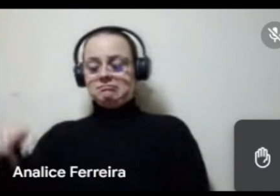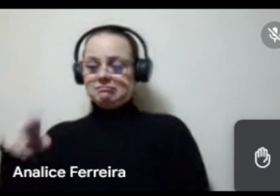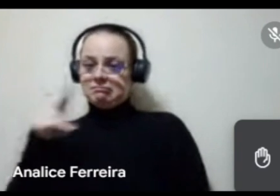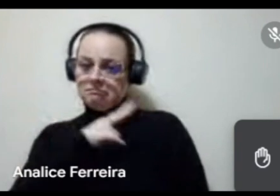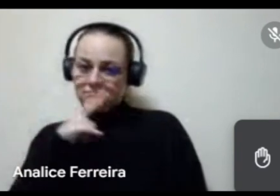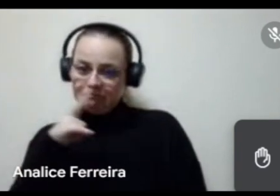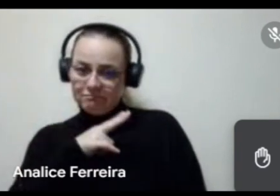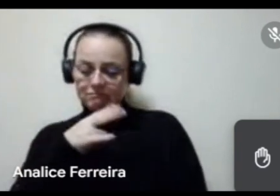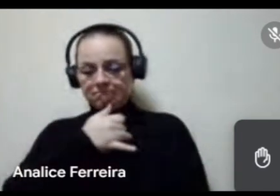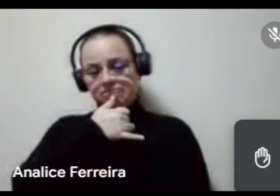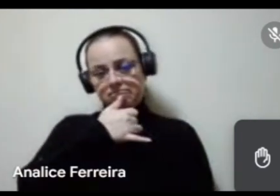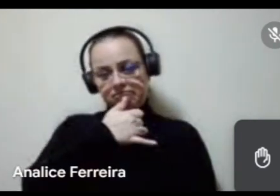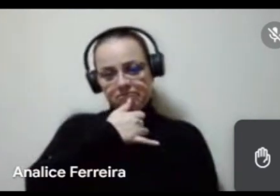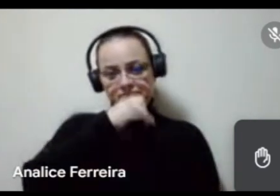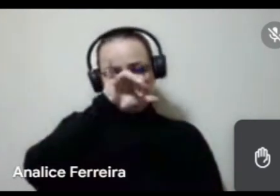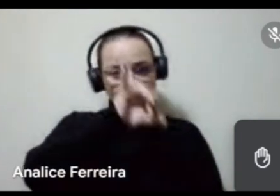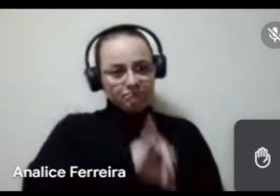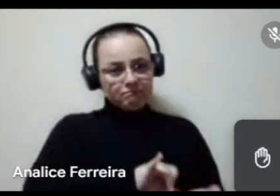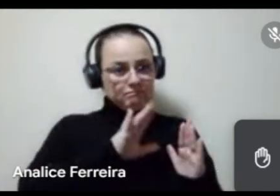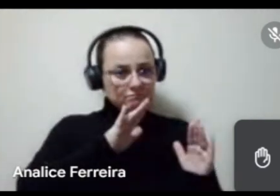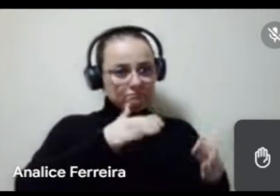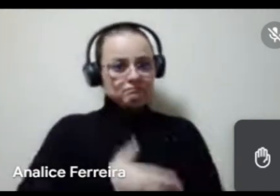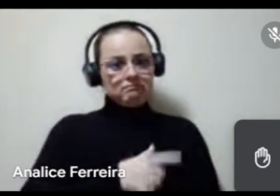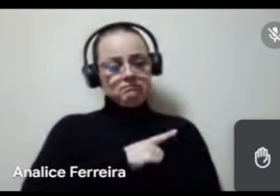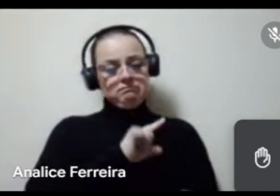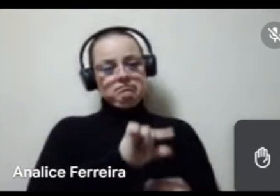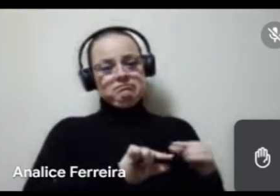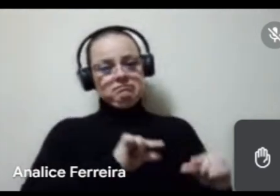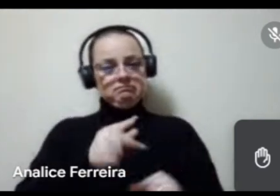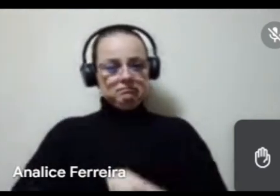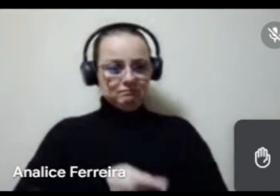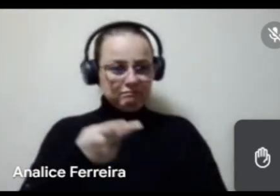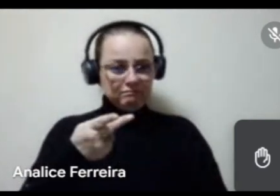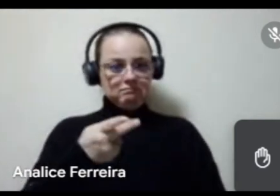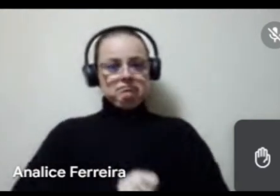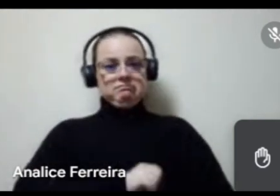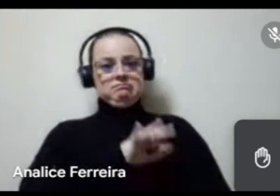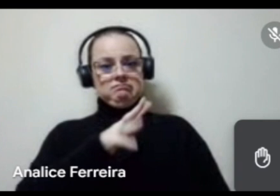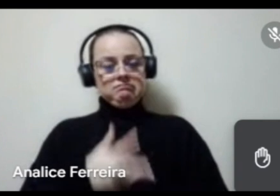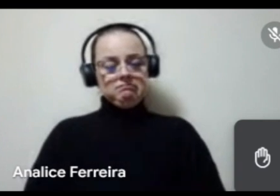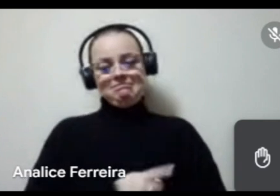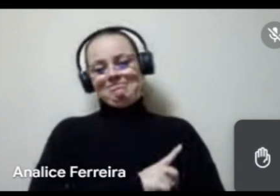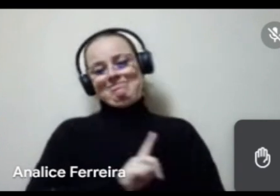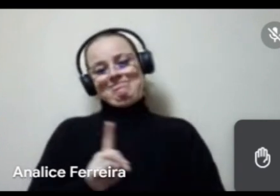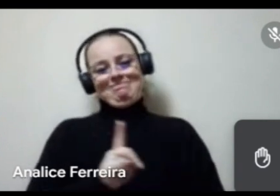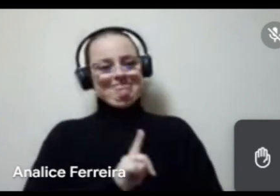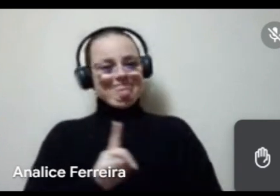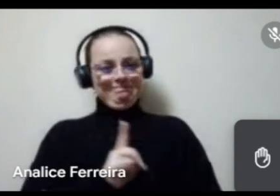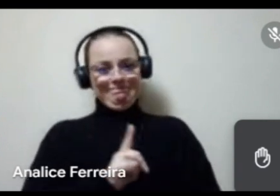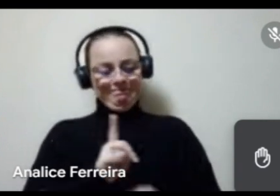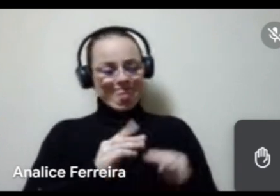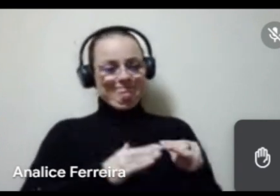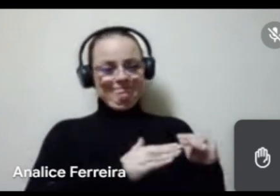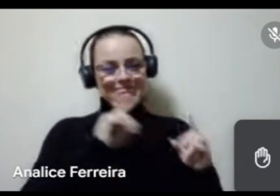e que infelizmente concentrou recursos, teve poucos prêmios, prêmios milionários que não coincidem com o